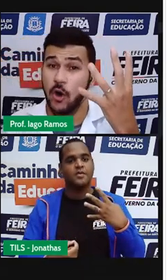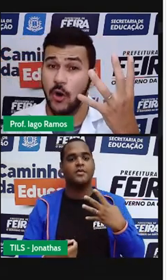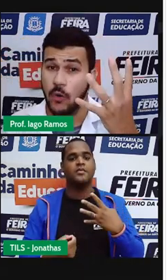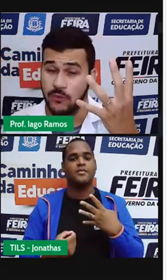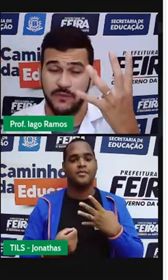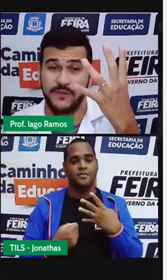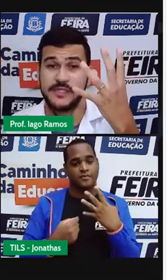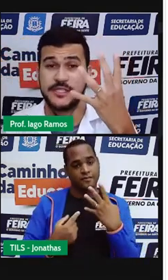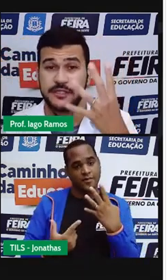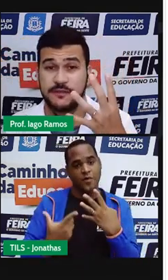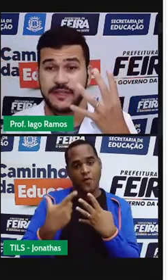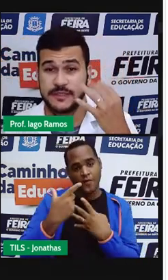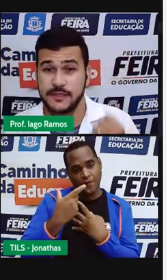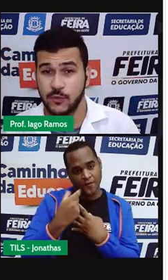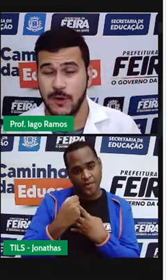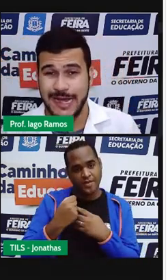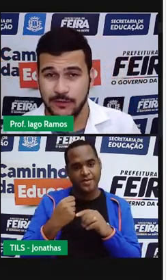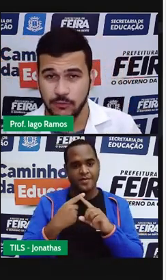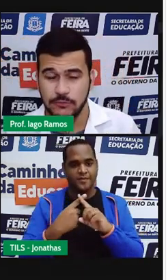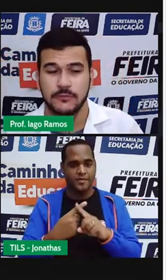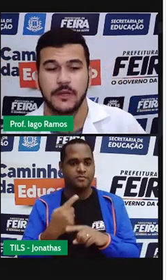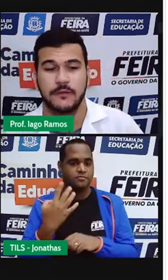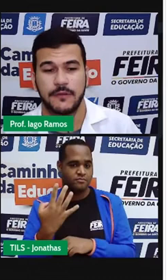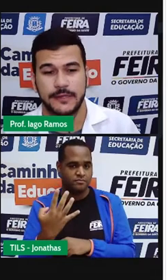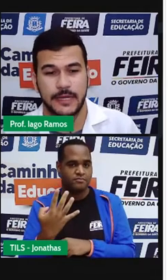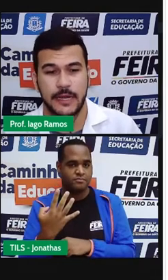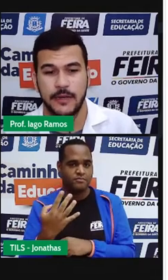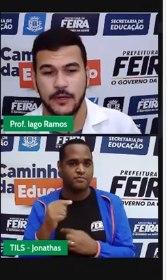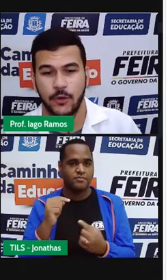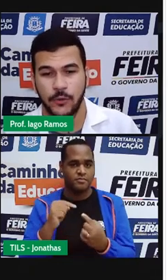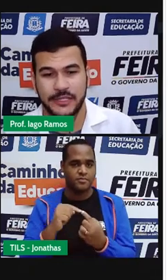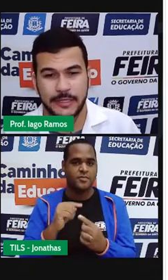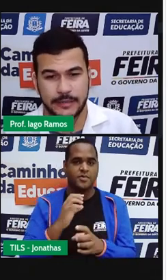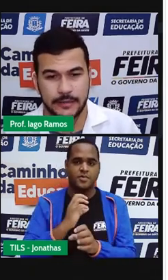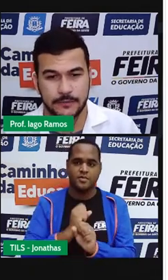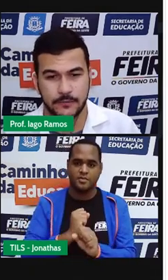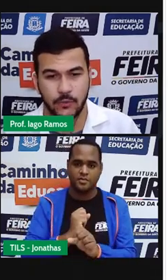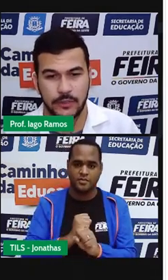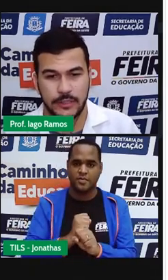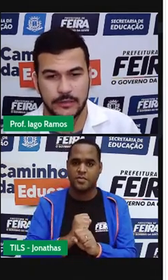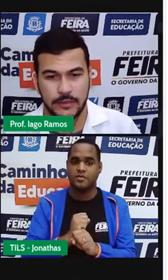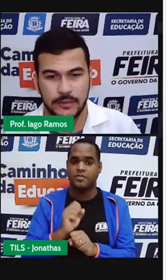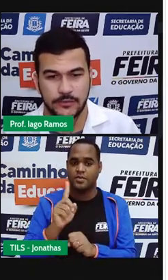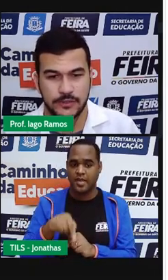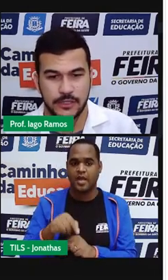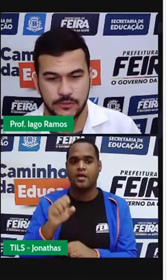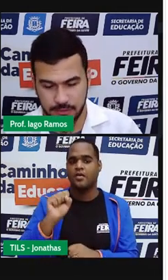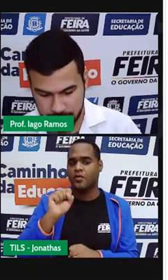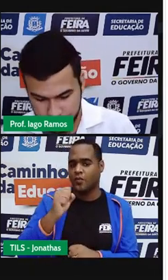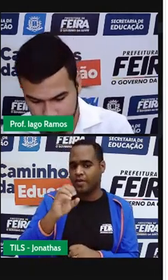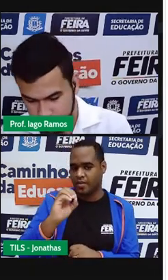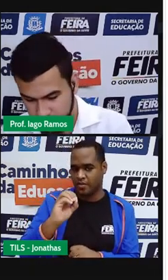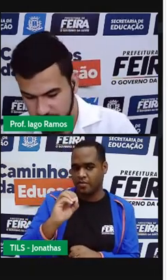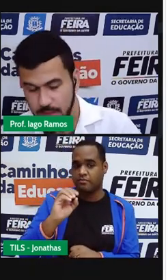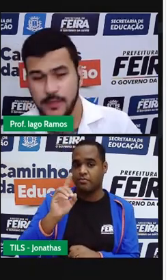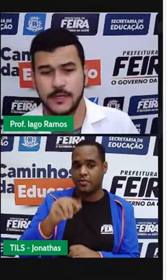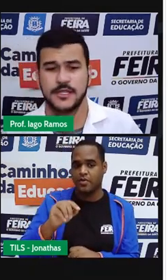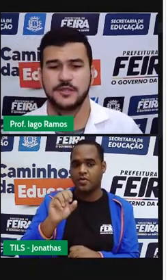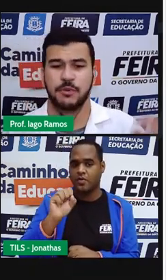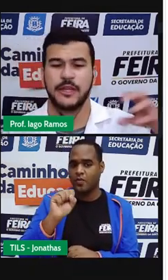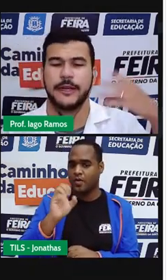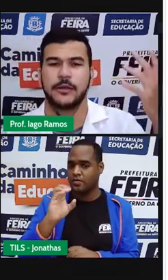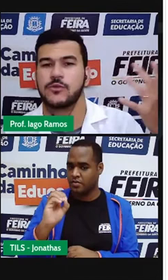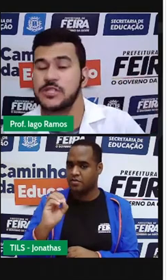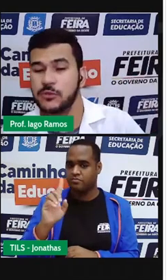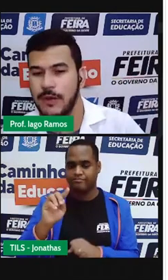ou 20 vezes 4 vai dar 80. 80 litros de gasolina. E